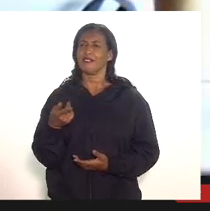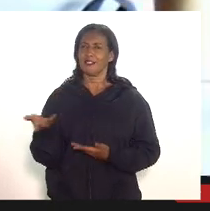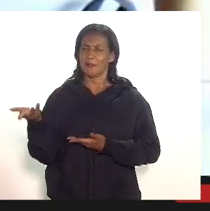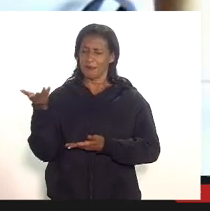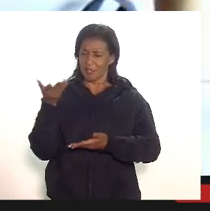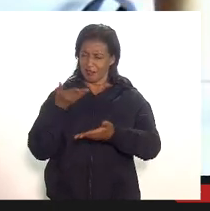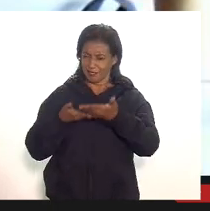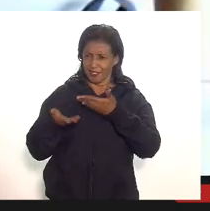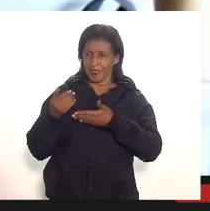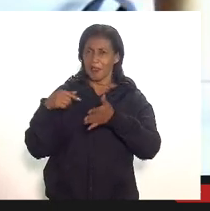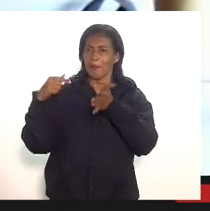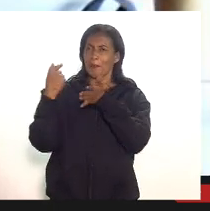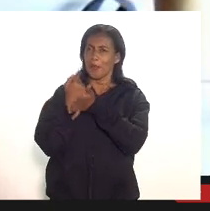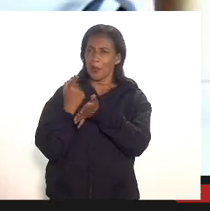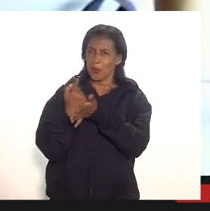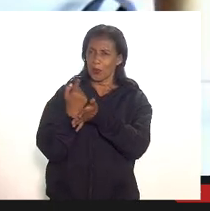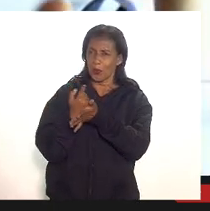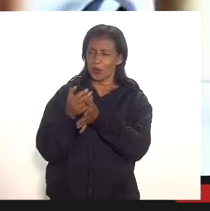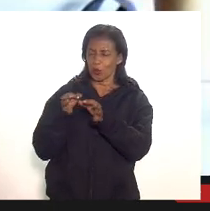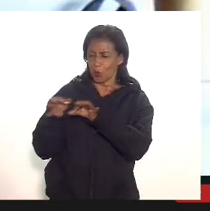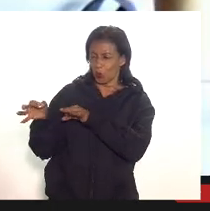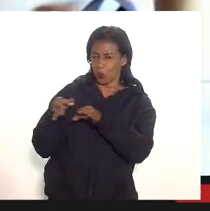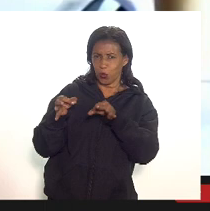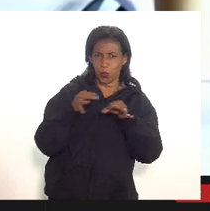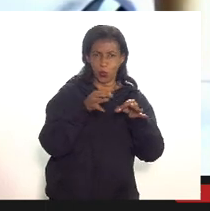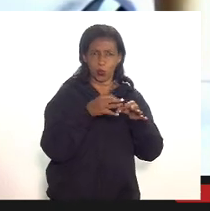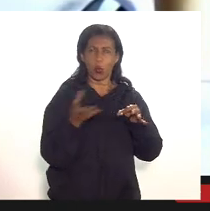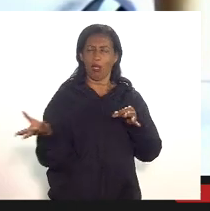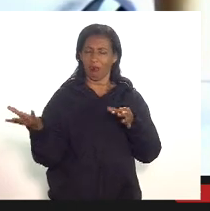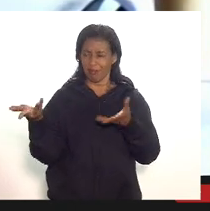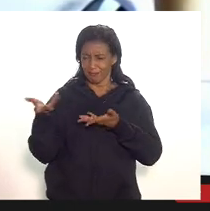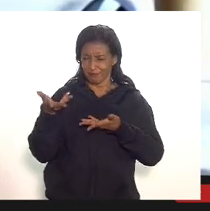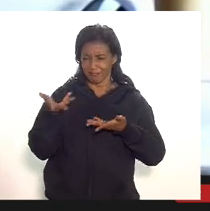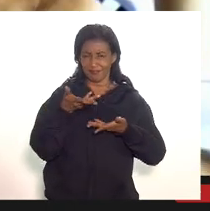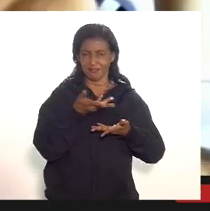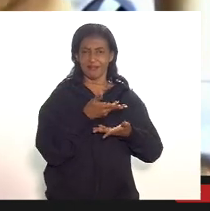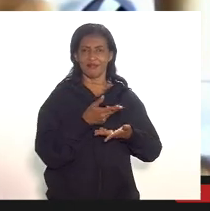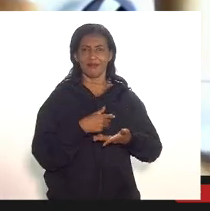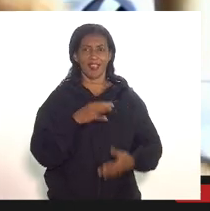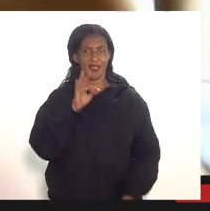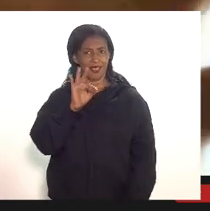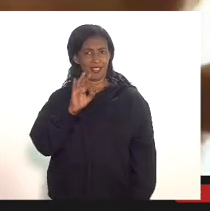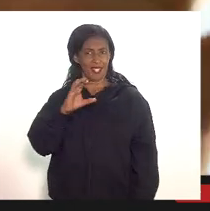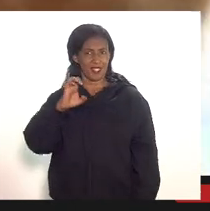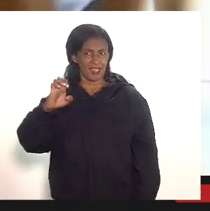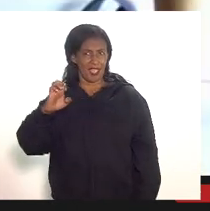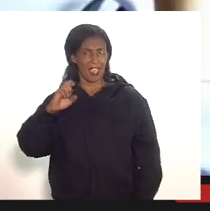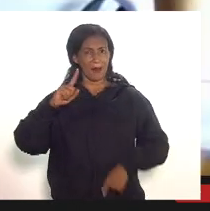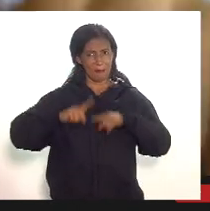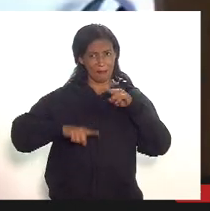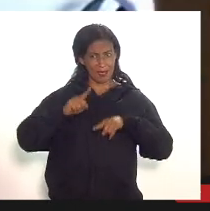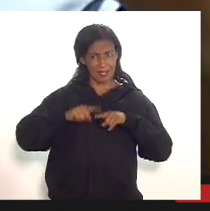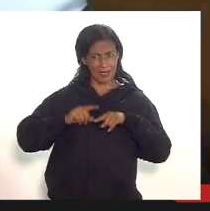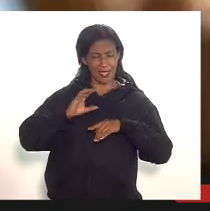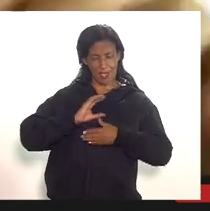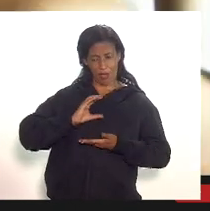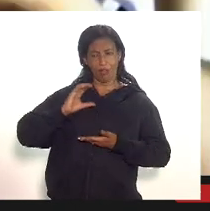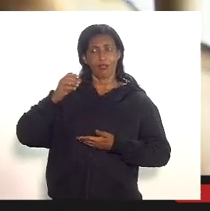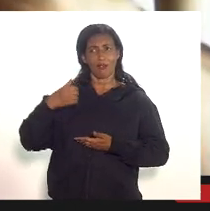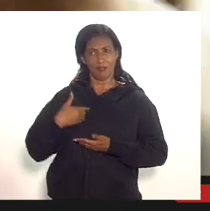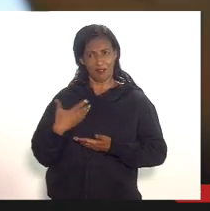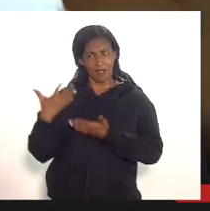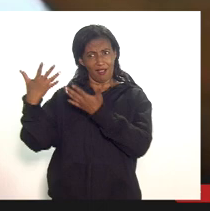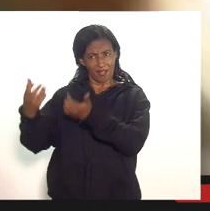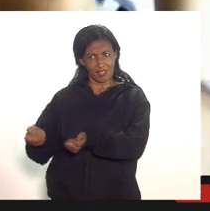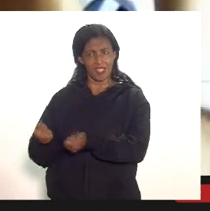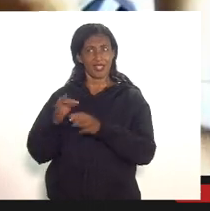perguntas eu estou partindo o pressuposto do TCE para recebendo todo o material se não está assessoria por favor